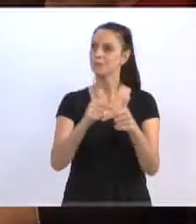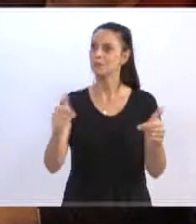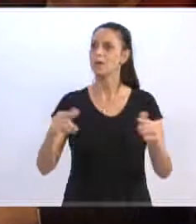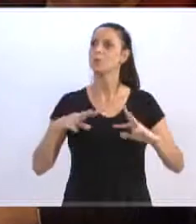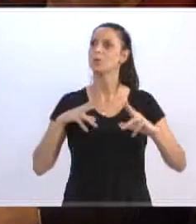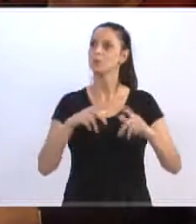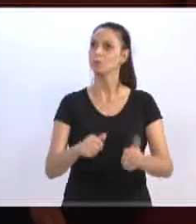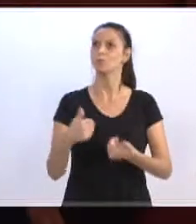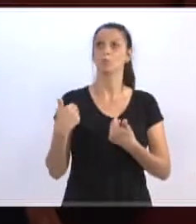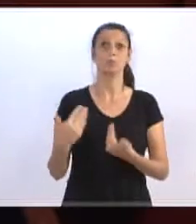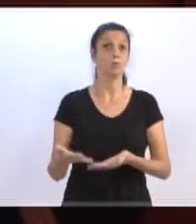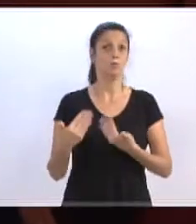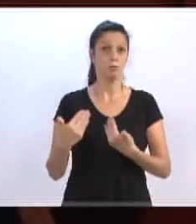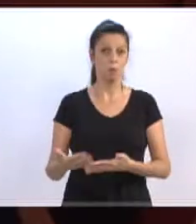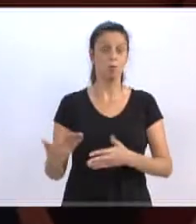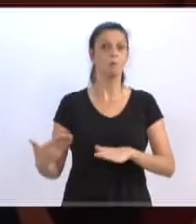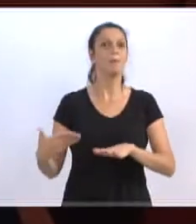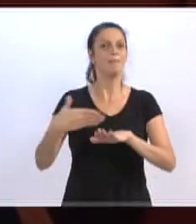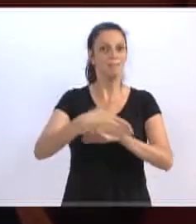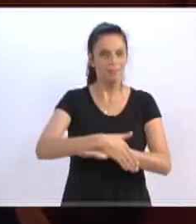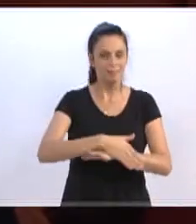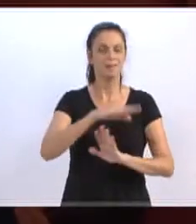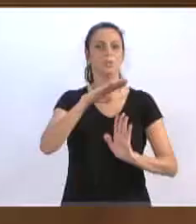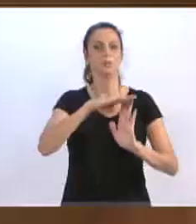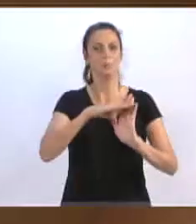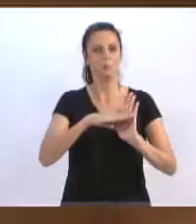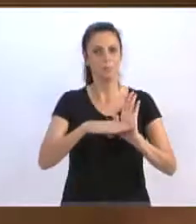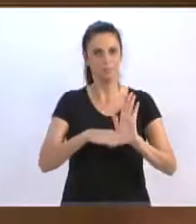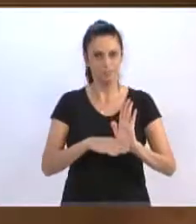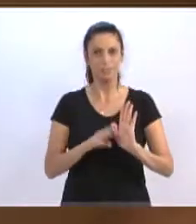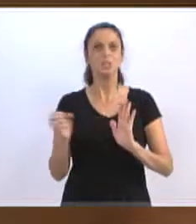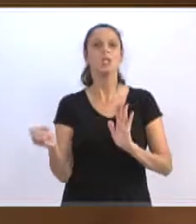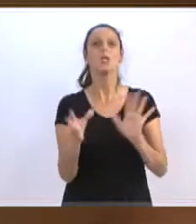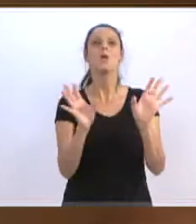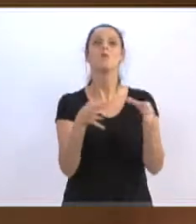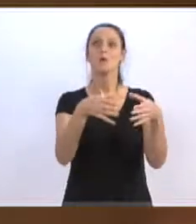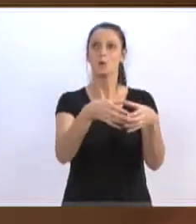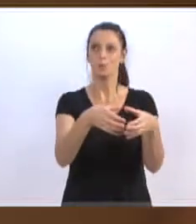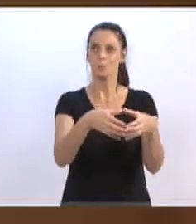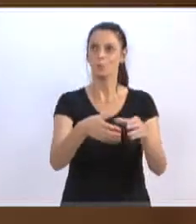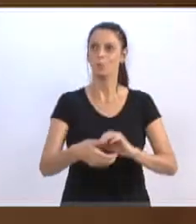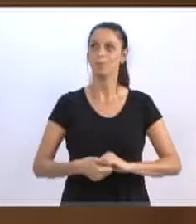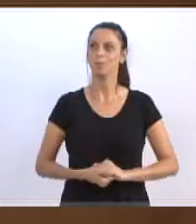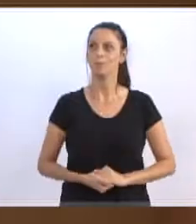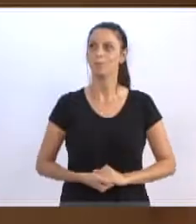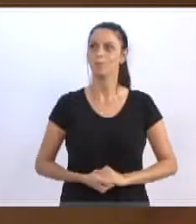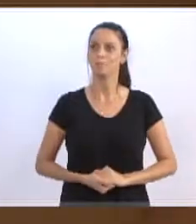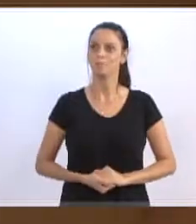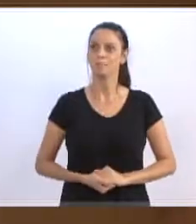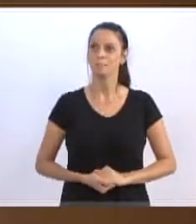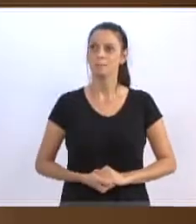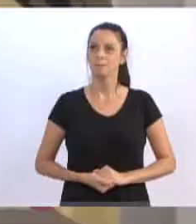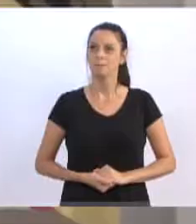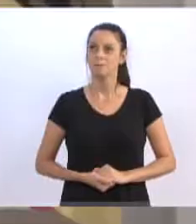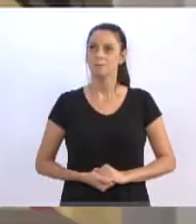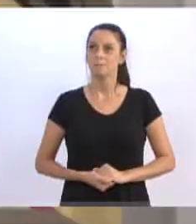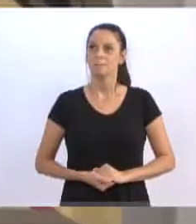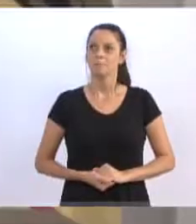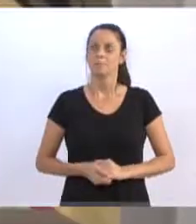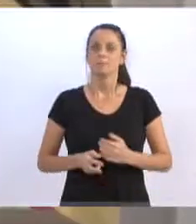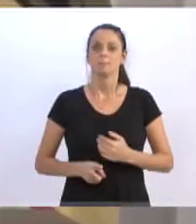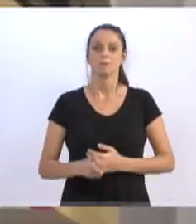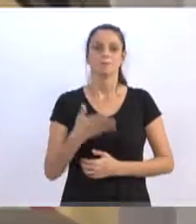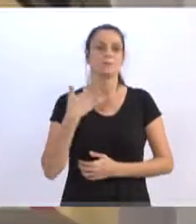todos os jovens que entraram nesta nova turma do Entra 21. Continuando o